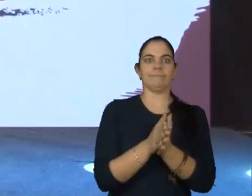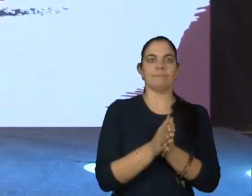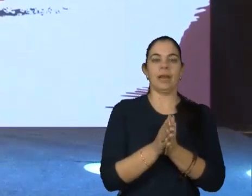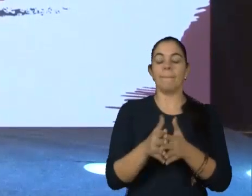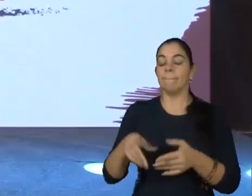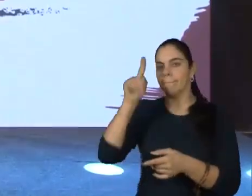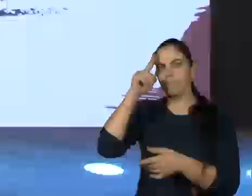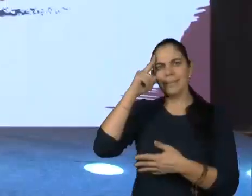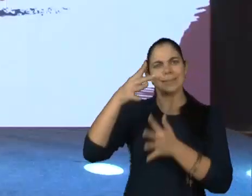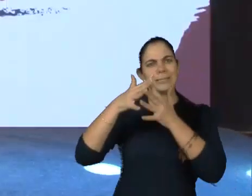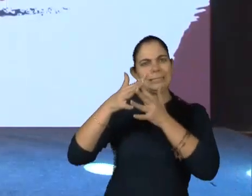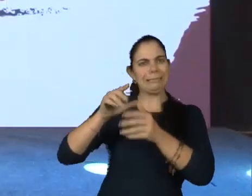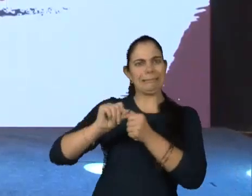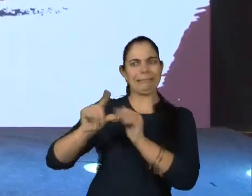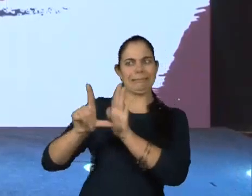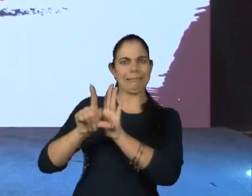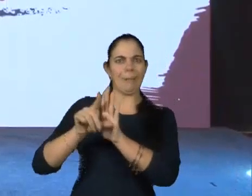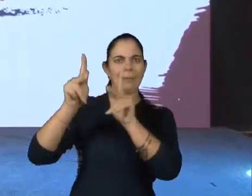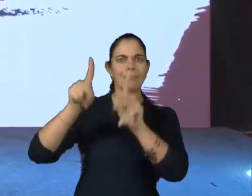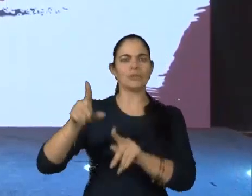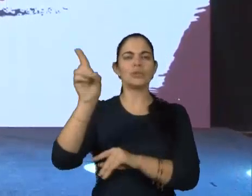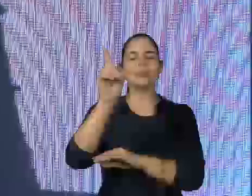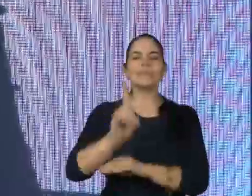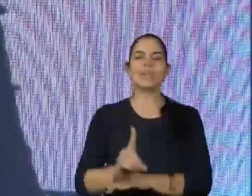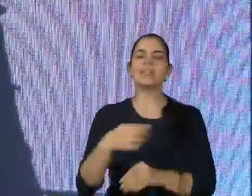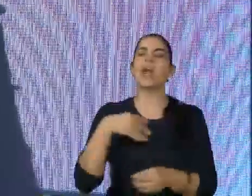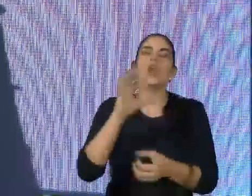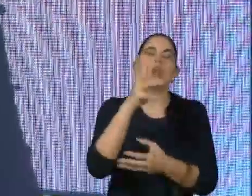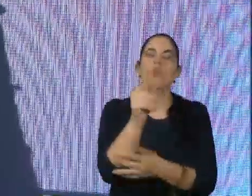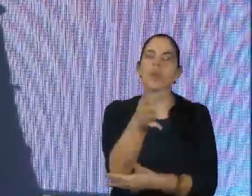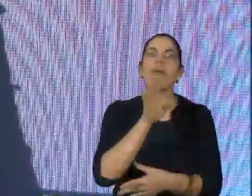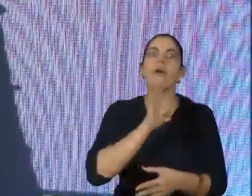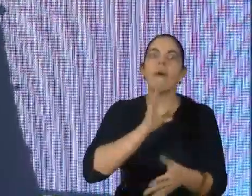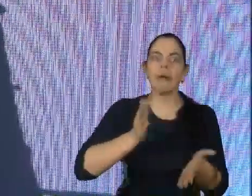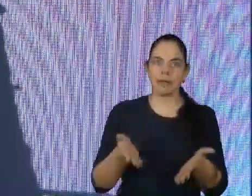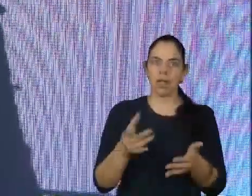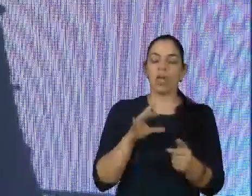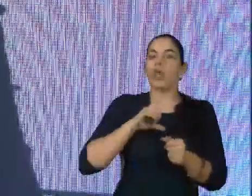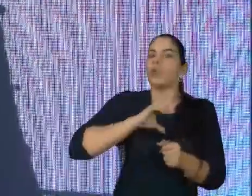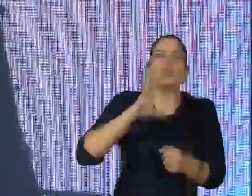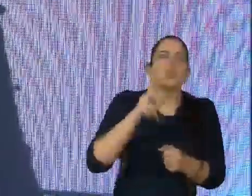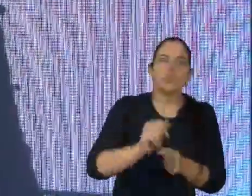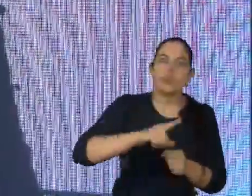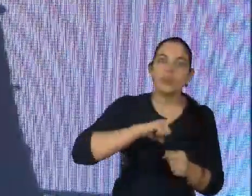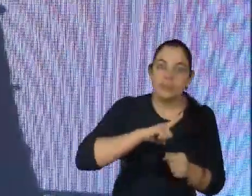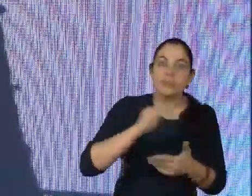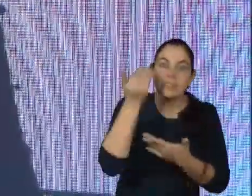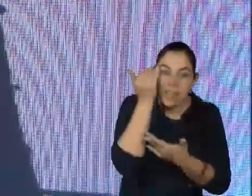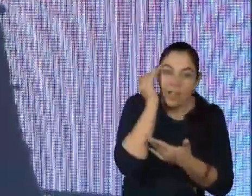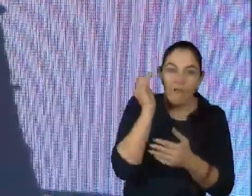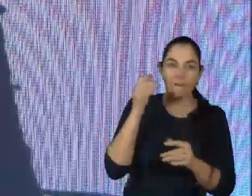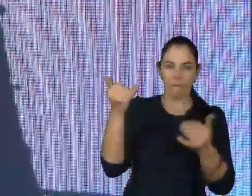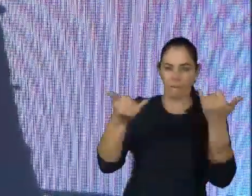descomplicando as leis para as pessoas com deficiência. Tudo que a gente conhece, tudo que a gente toma ciência, tudo que a gente se